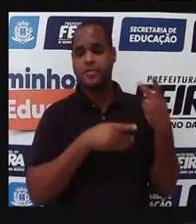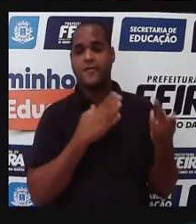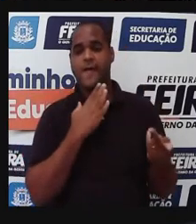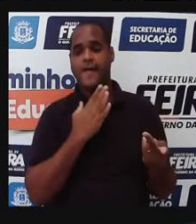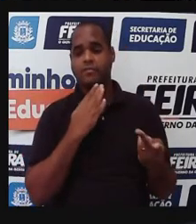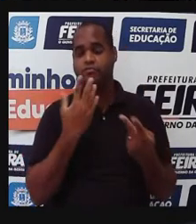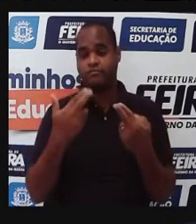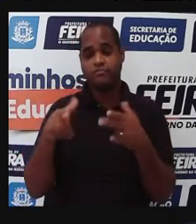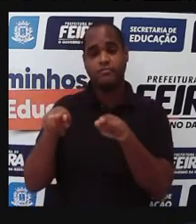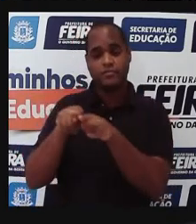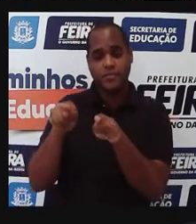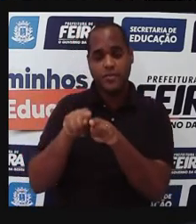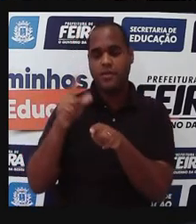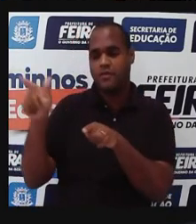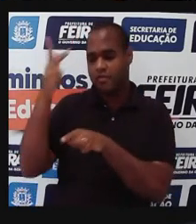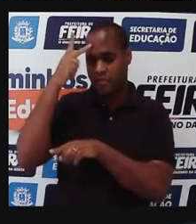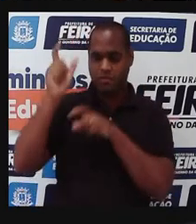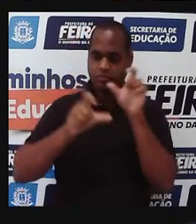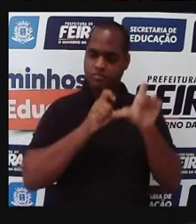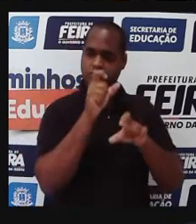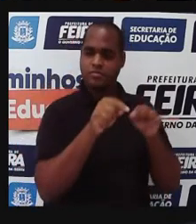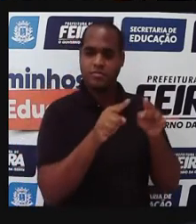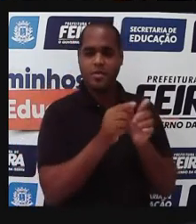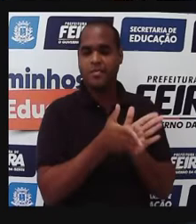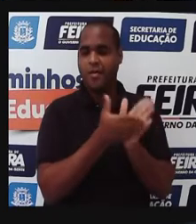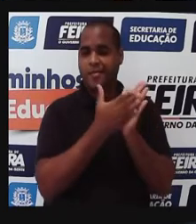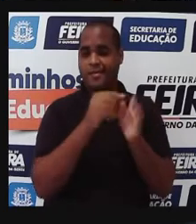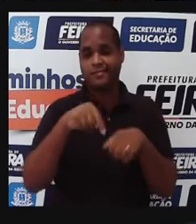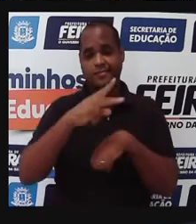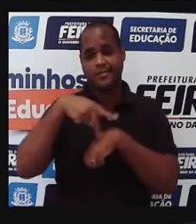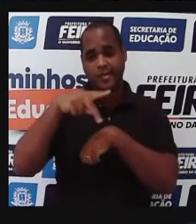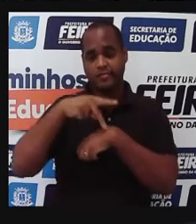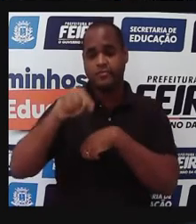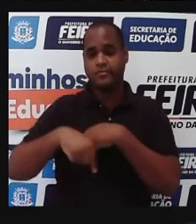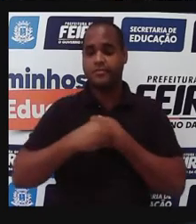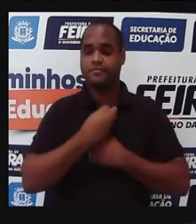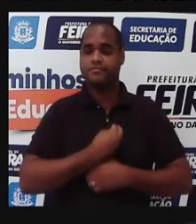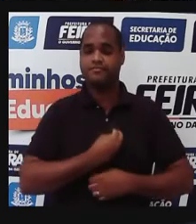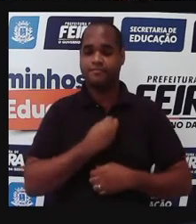que também afetam esses indivíduos mais pobres do nosso país, tá?